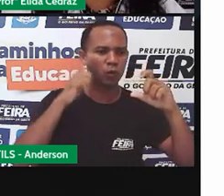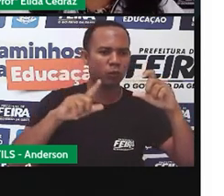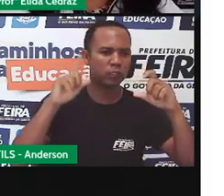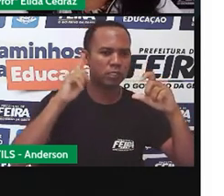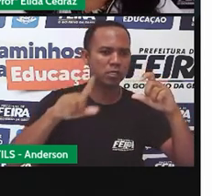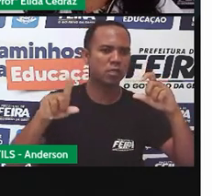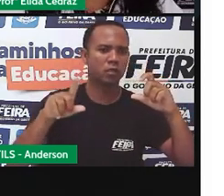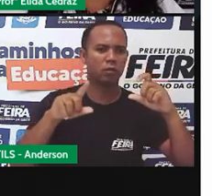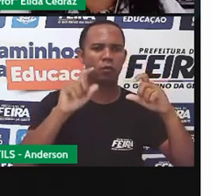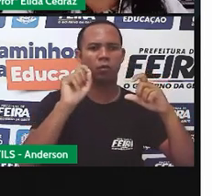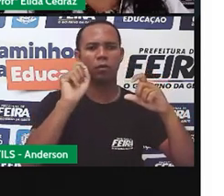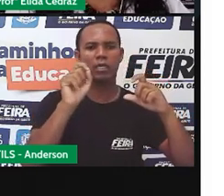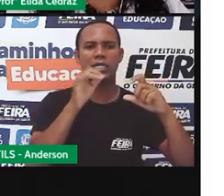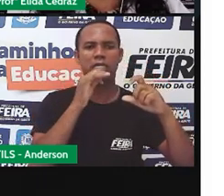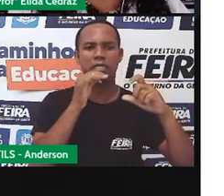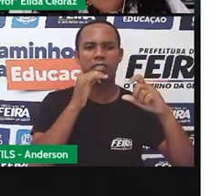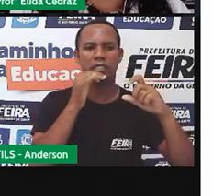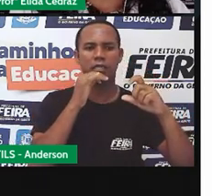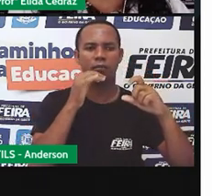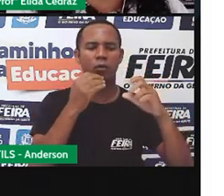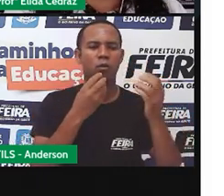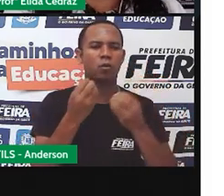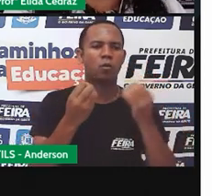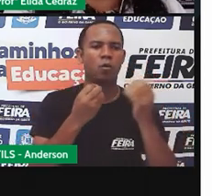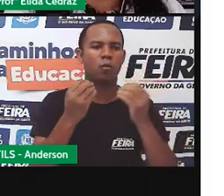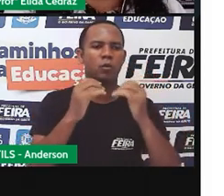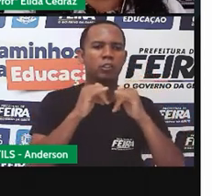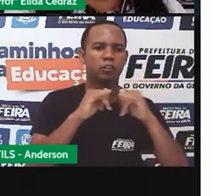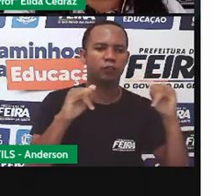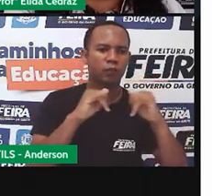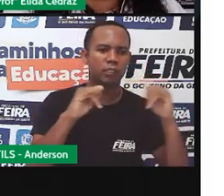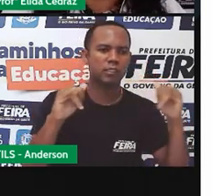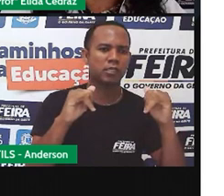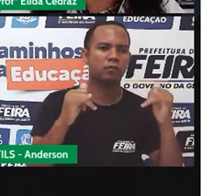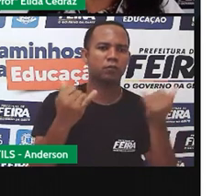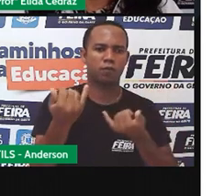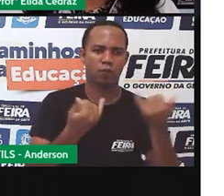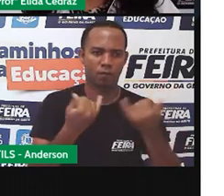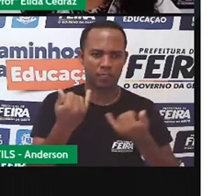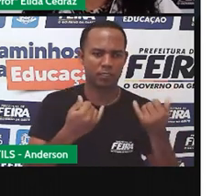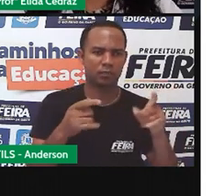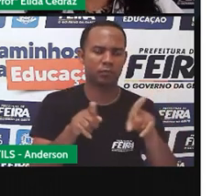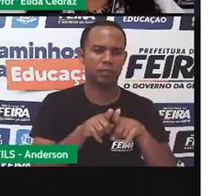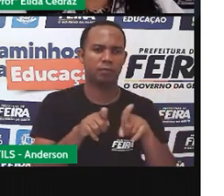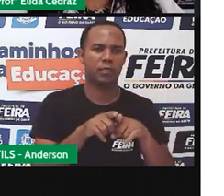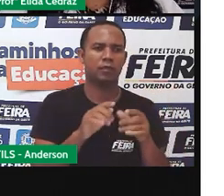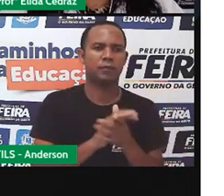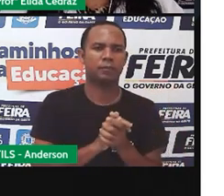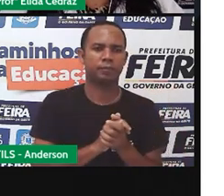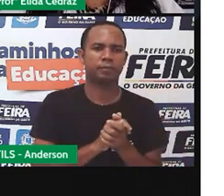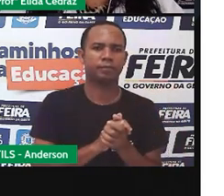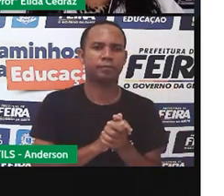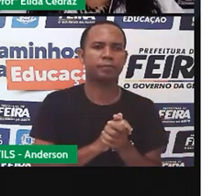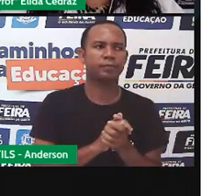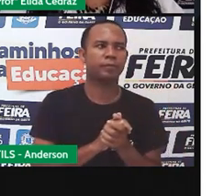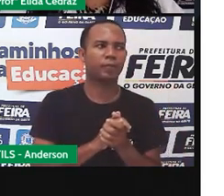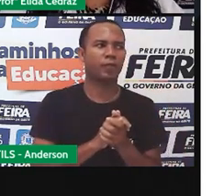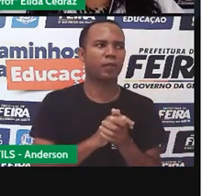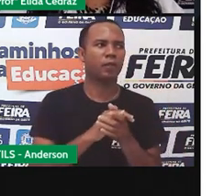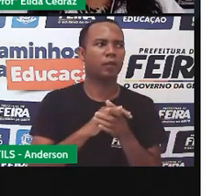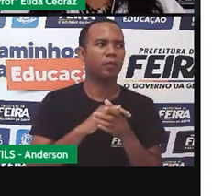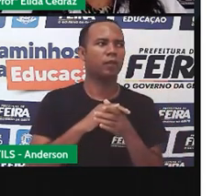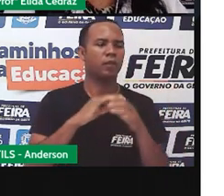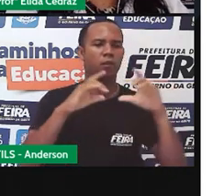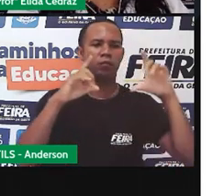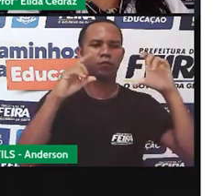imagem, ela recebe o crédito na hora da divulgação da informação. As notícias extras